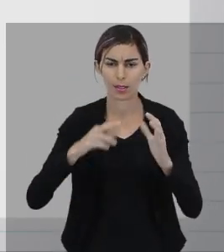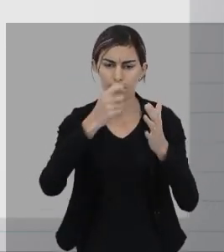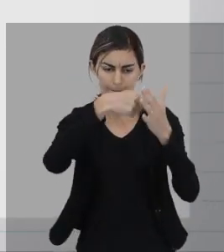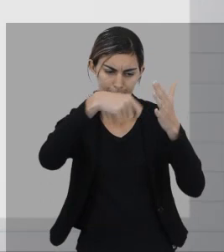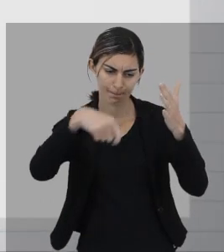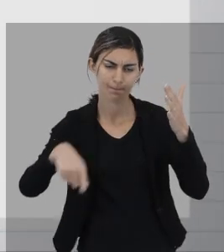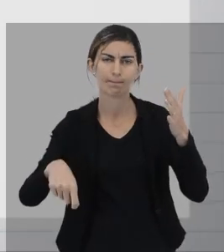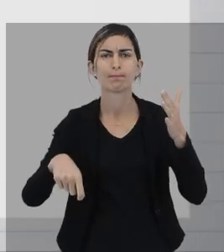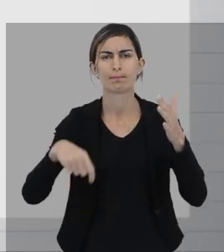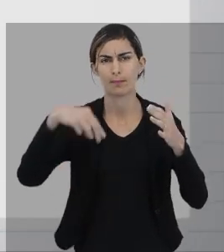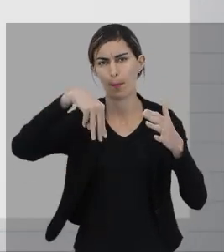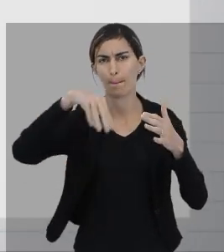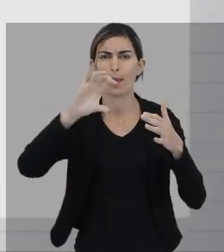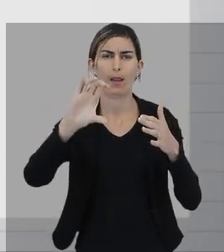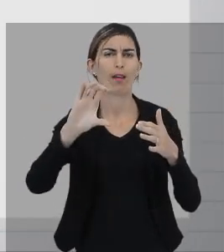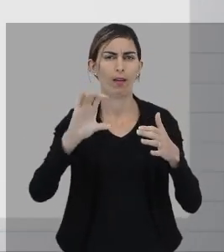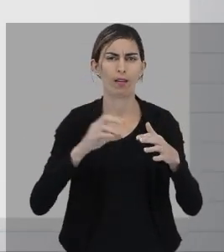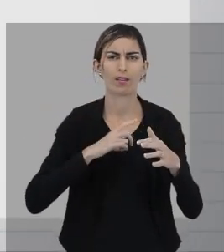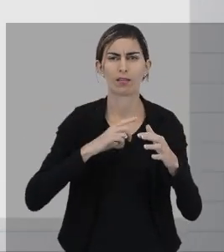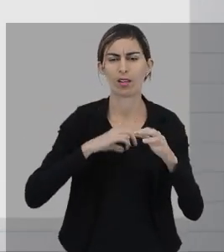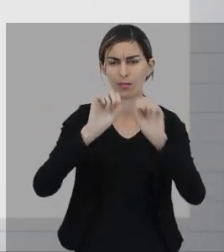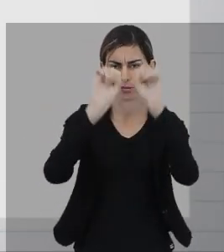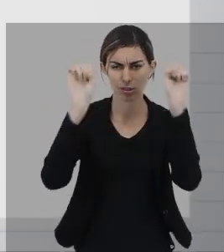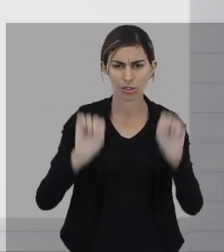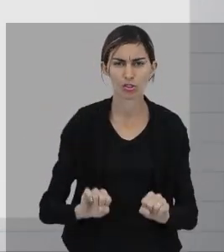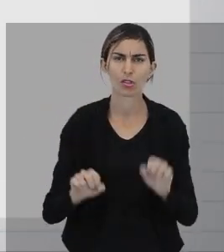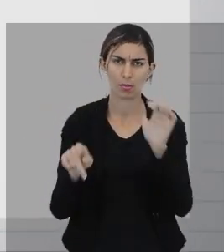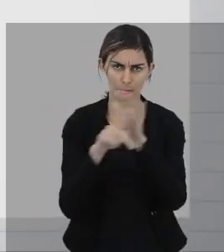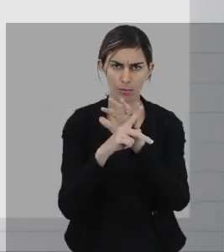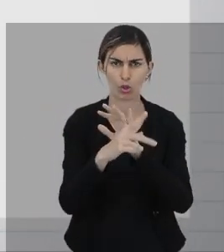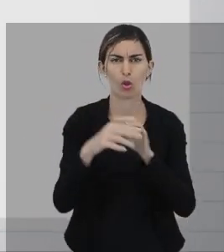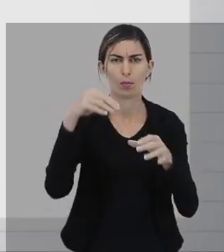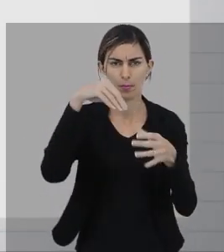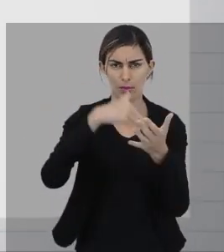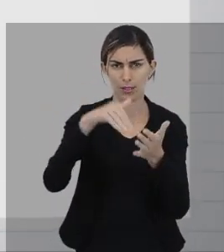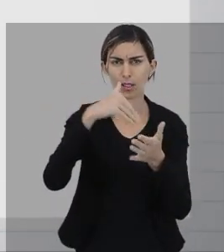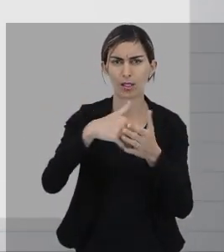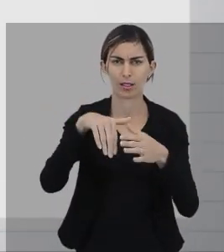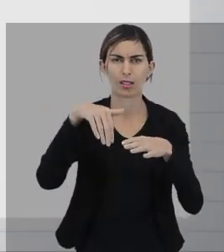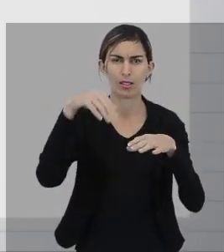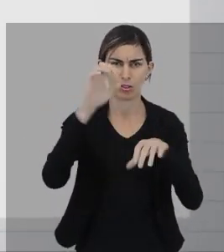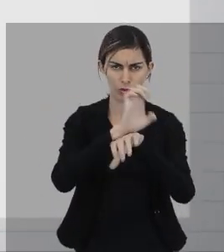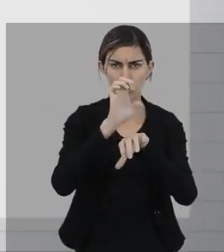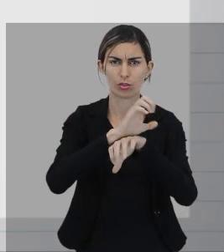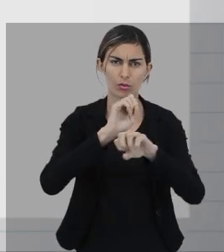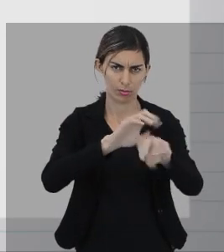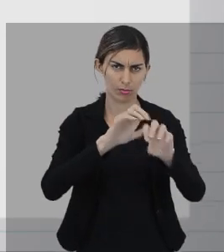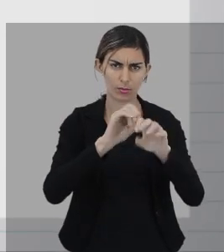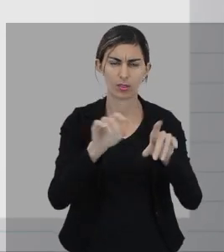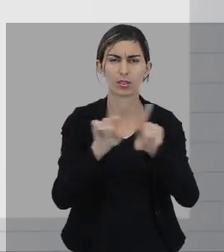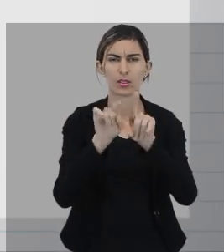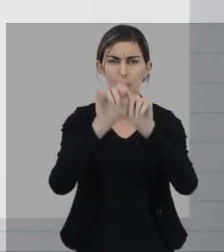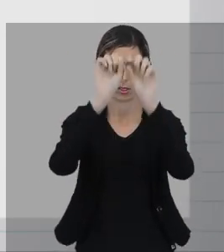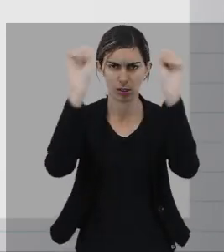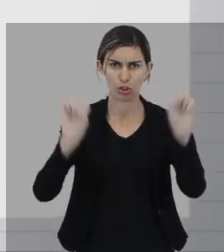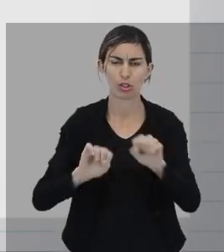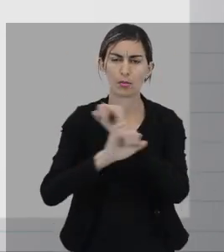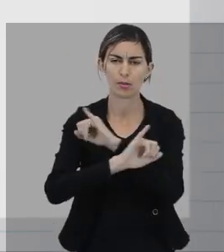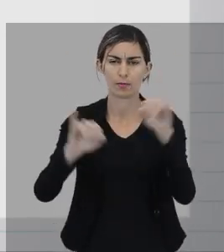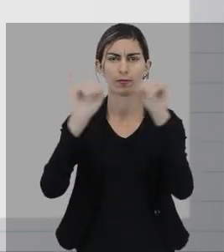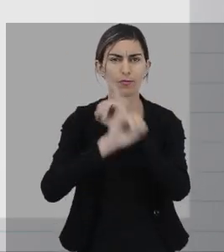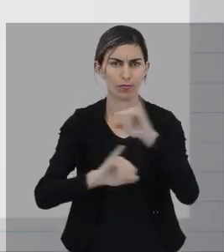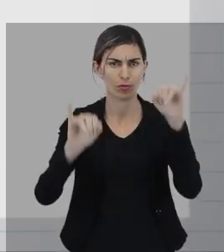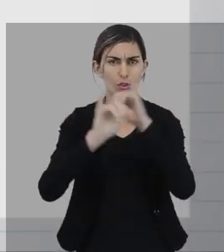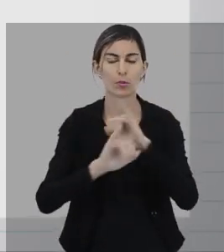formulários dos sistemas do MEC, e também alguns sistemas da própria Secretaria Estadual da Educação. Também, em sistemas de informação,